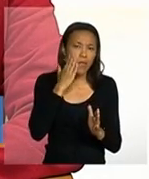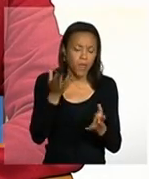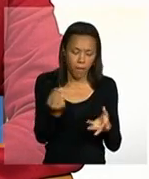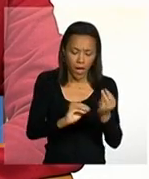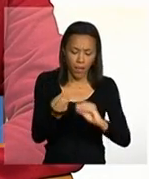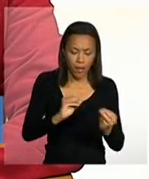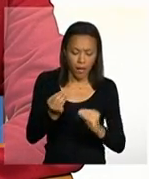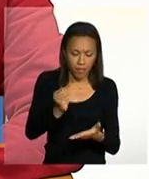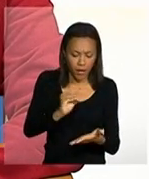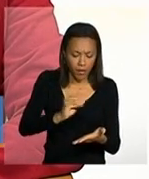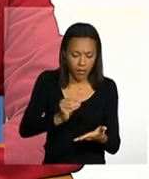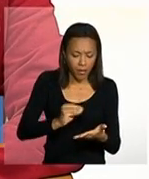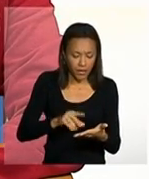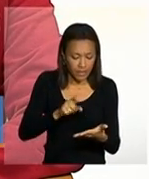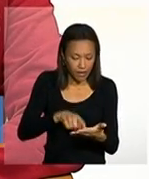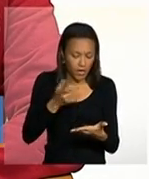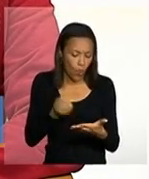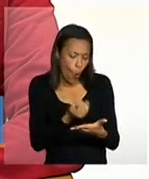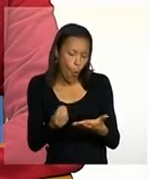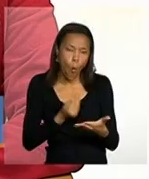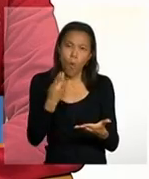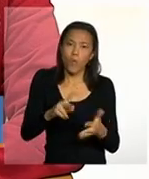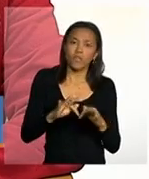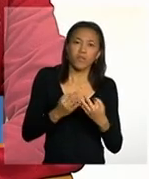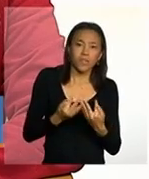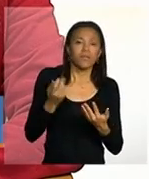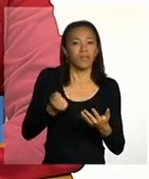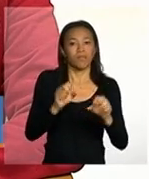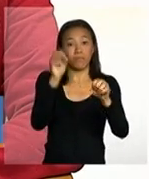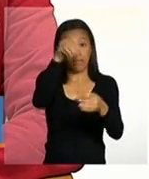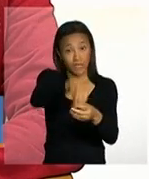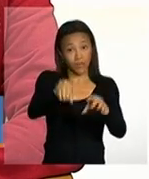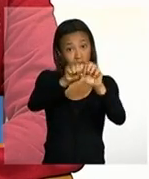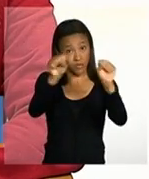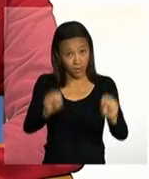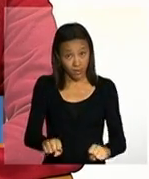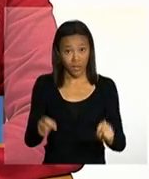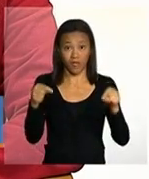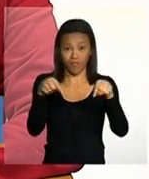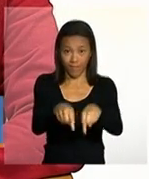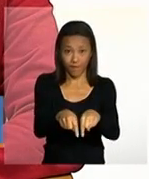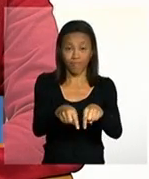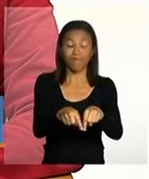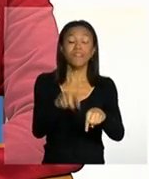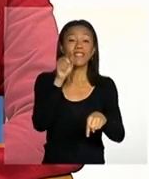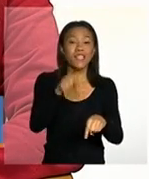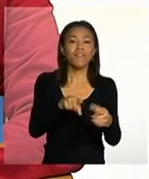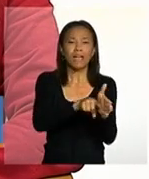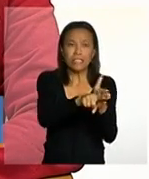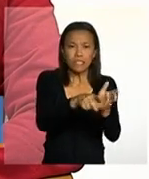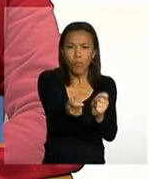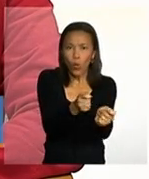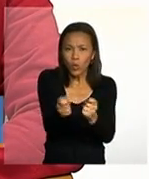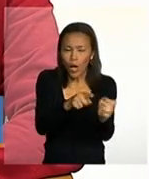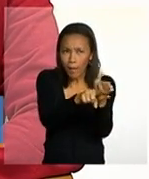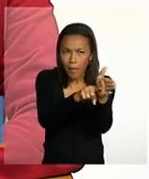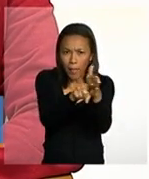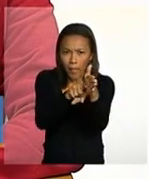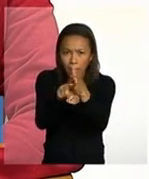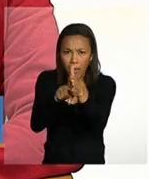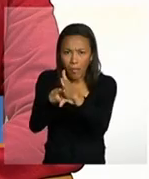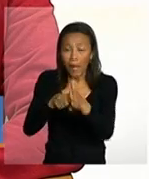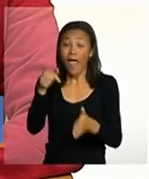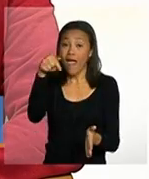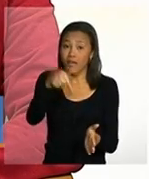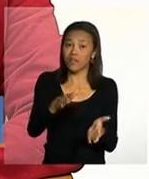famílias ele de fato ocorra no SICOM então o SICOM é o sistema por onde vai se materializar essa